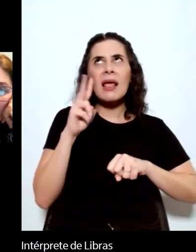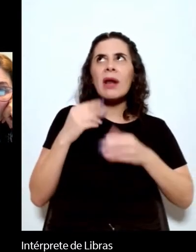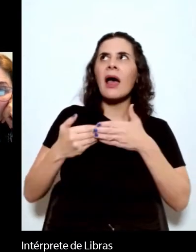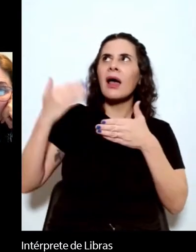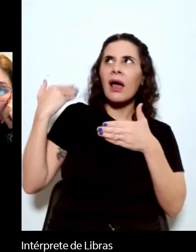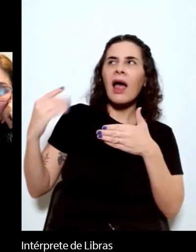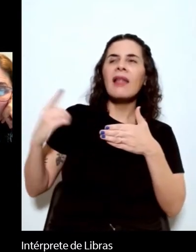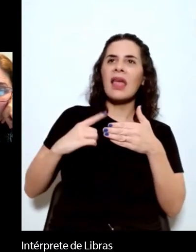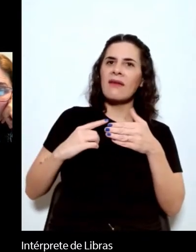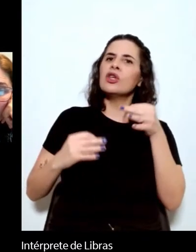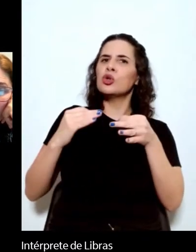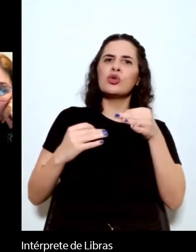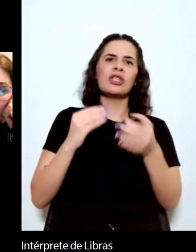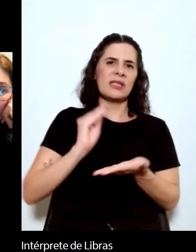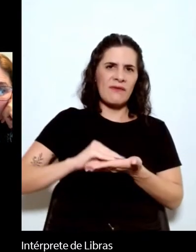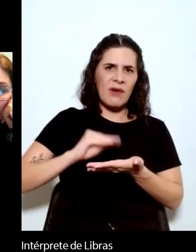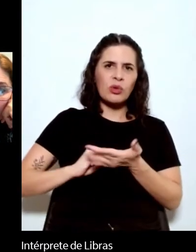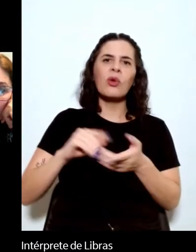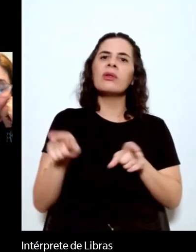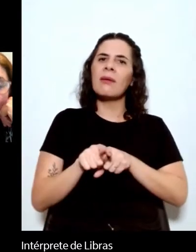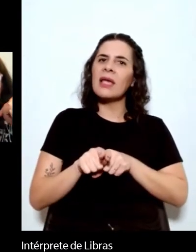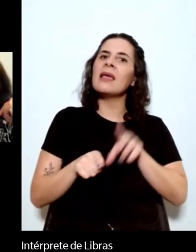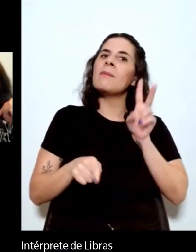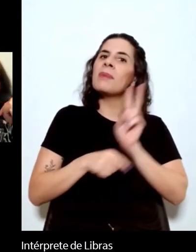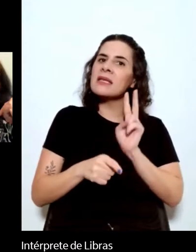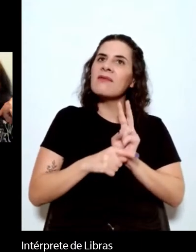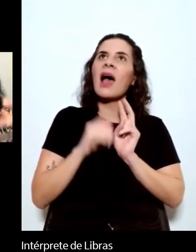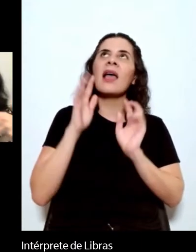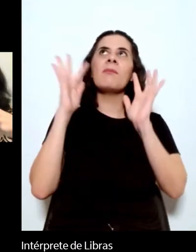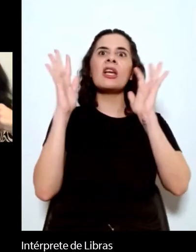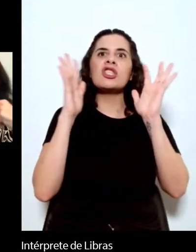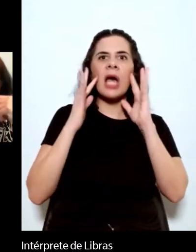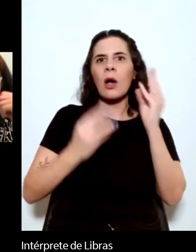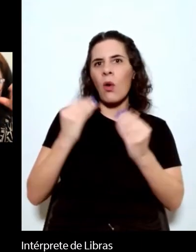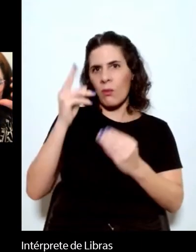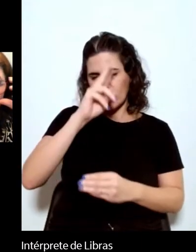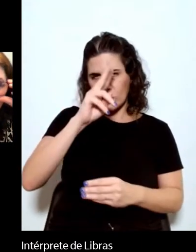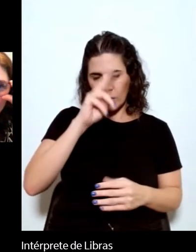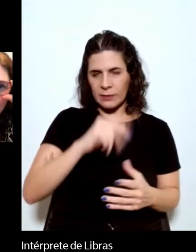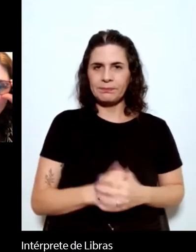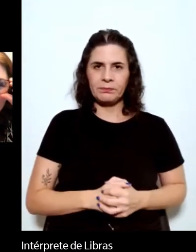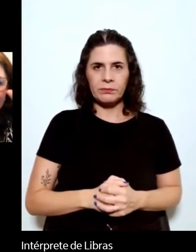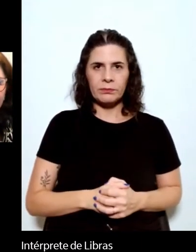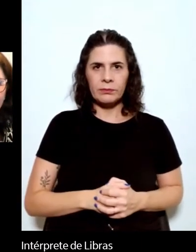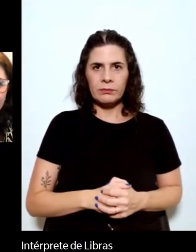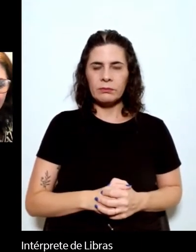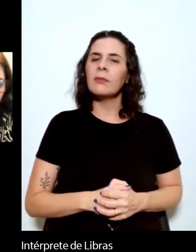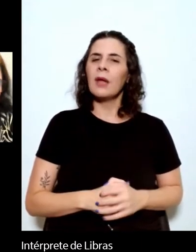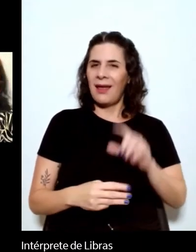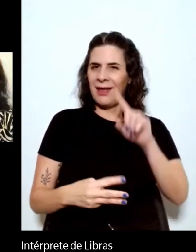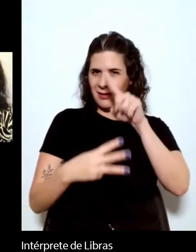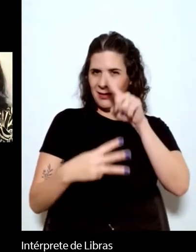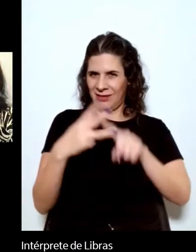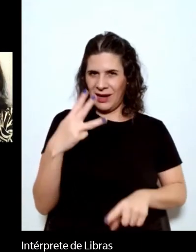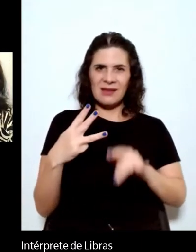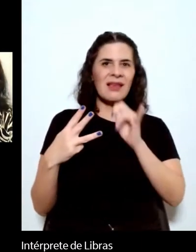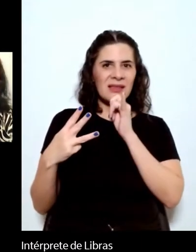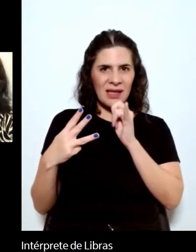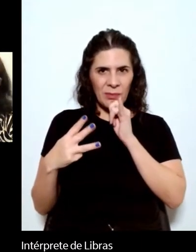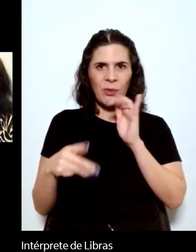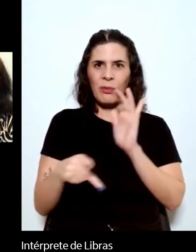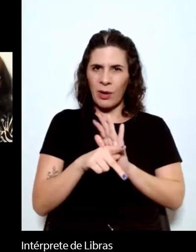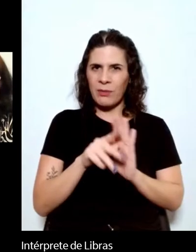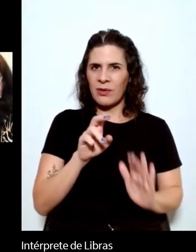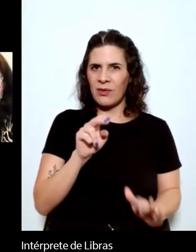de preservar e reimaginar sua história. Bem, mostrando esses três exemplos, eu gostaria de, eu estou aqui